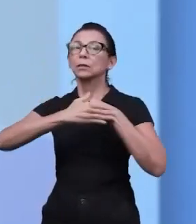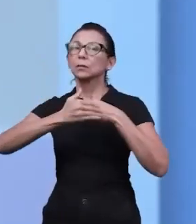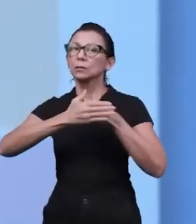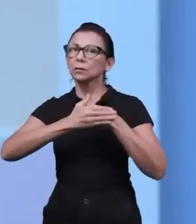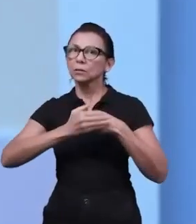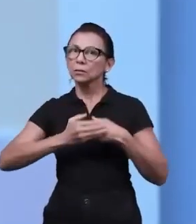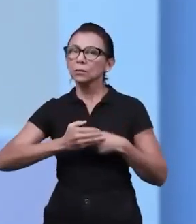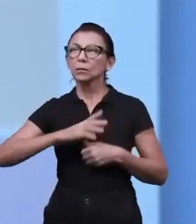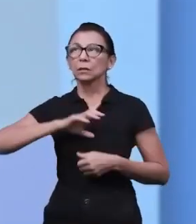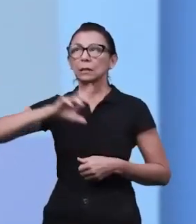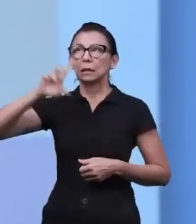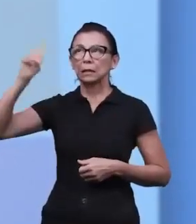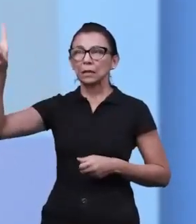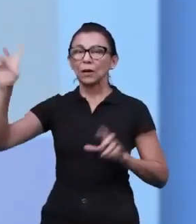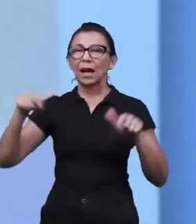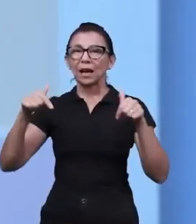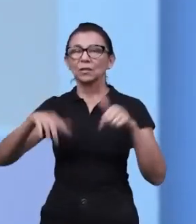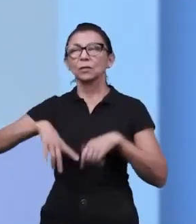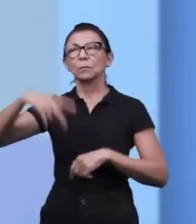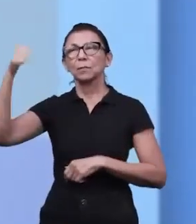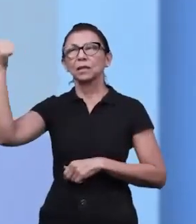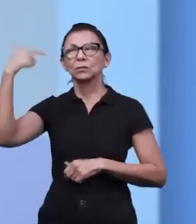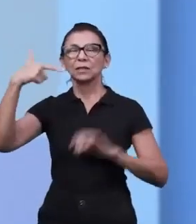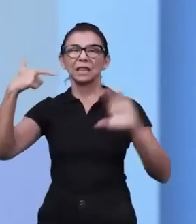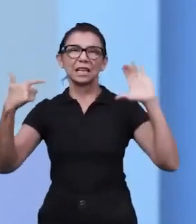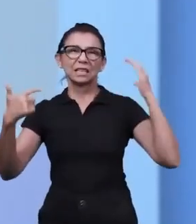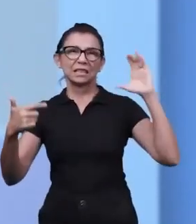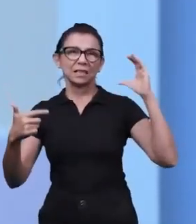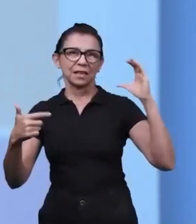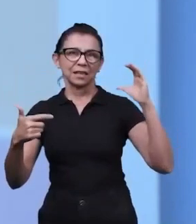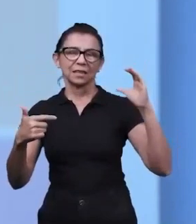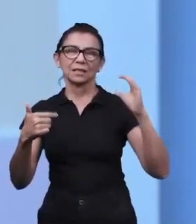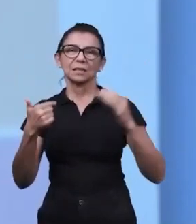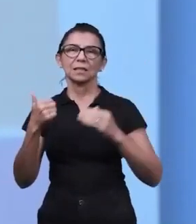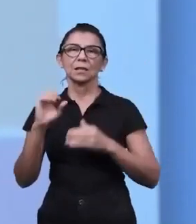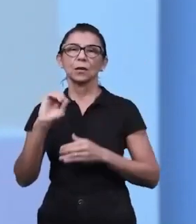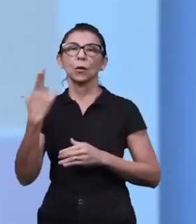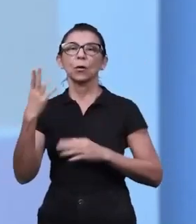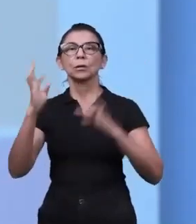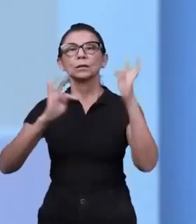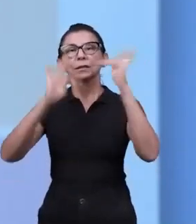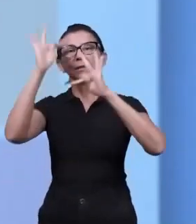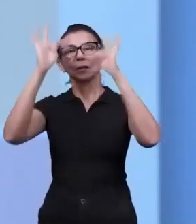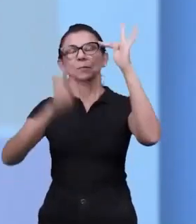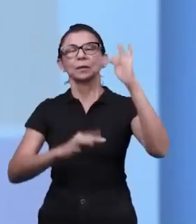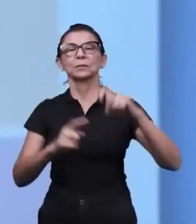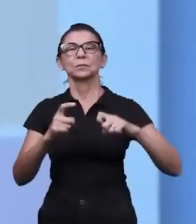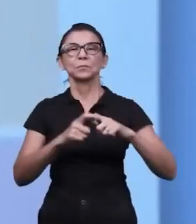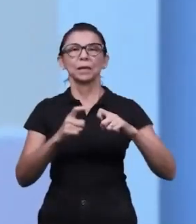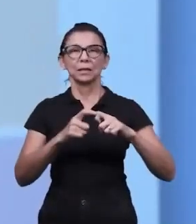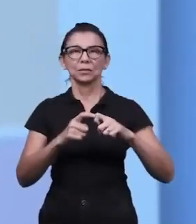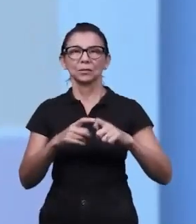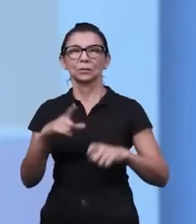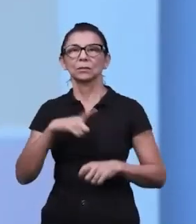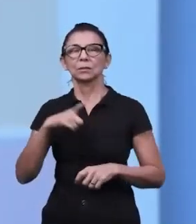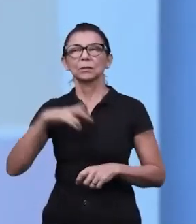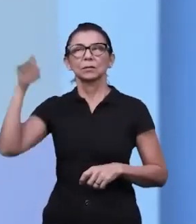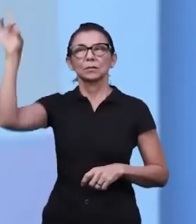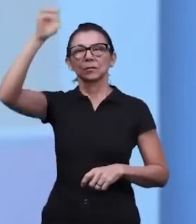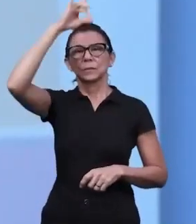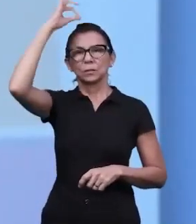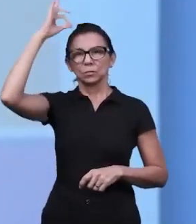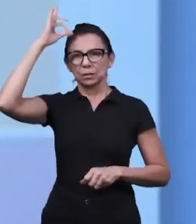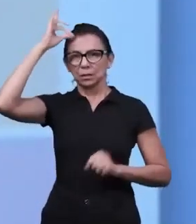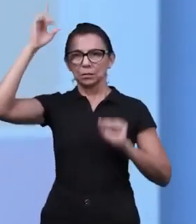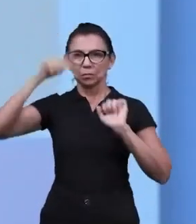Senhor que opera, além da ciência, além de qualquer tratamento. Nós temos o Espírito Santo ao nosso lado, para nos